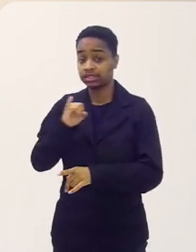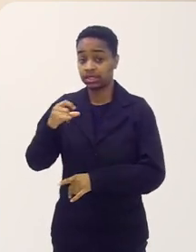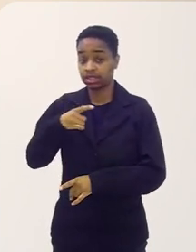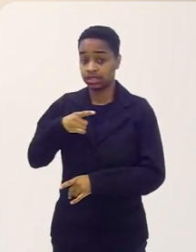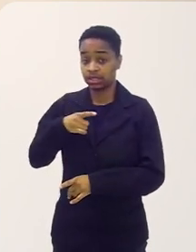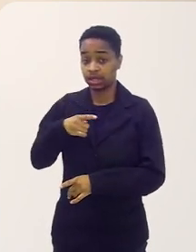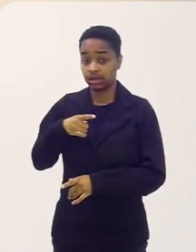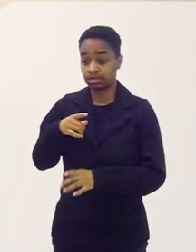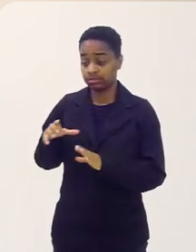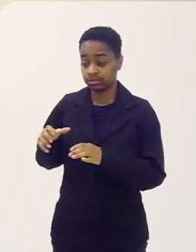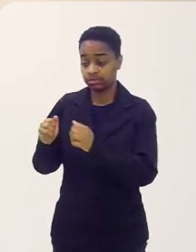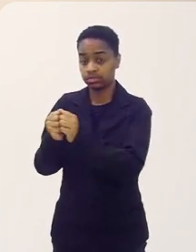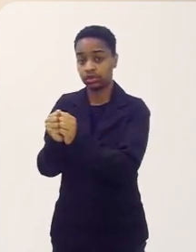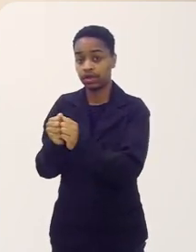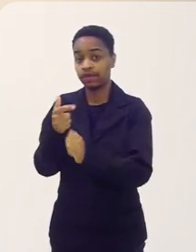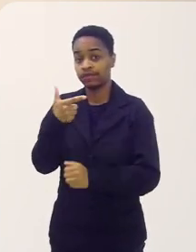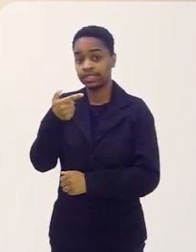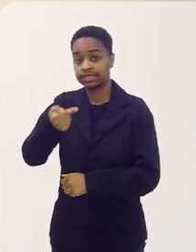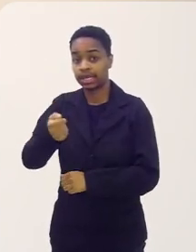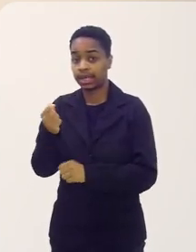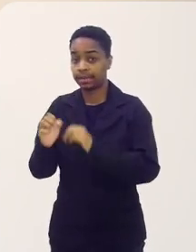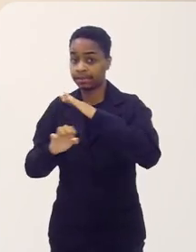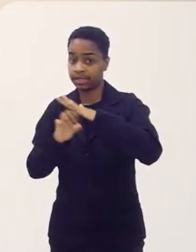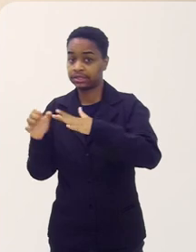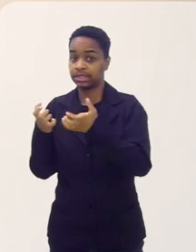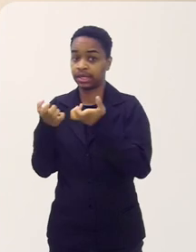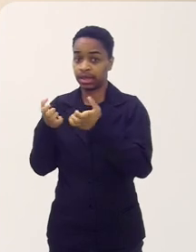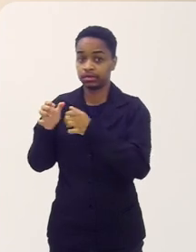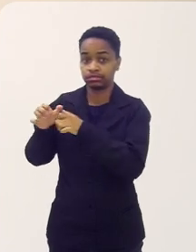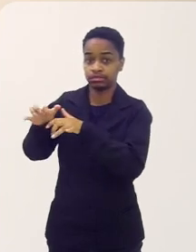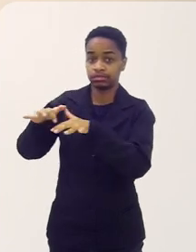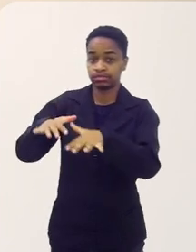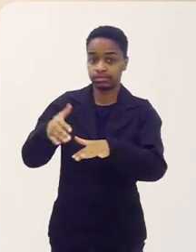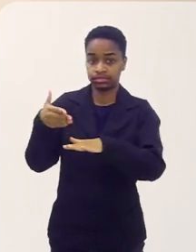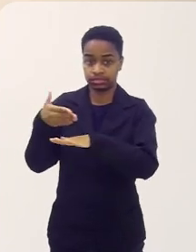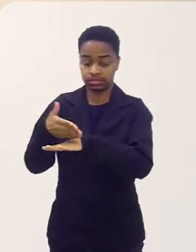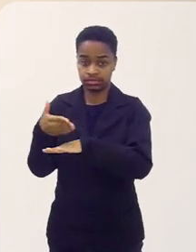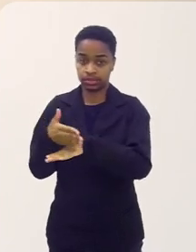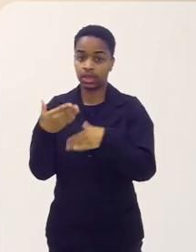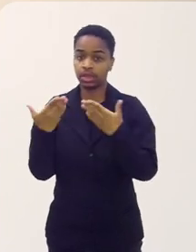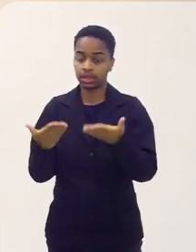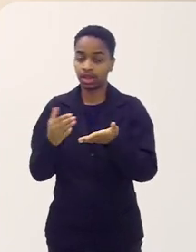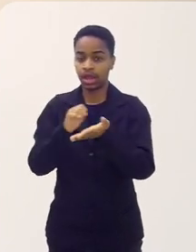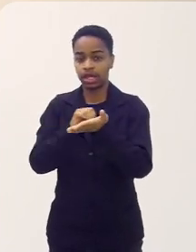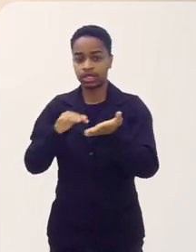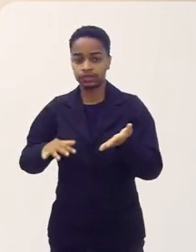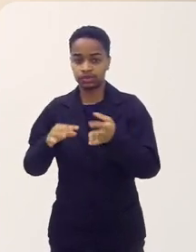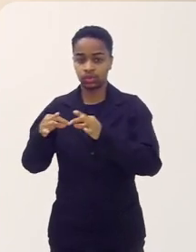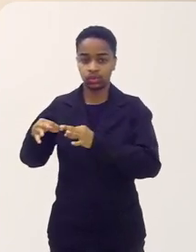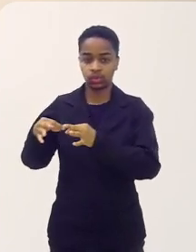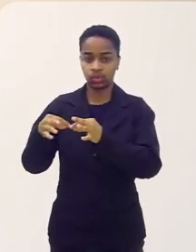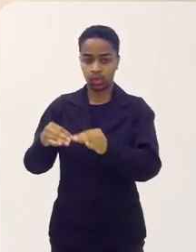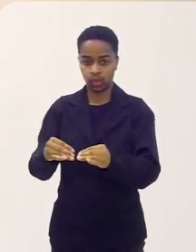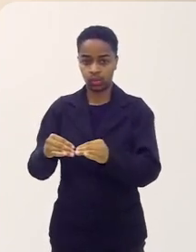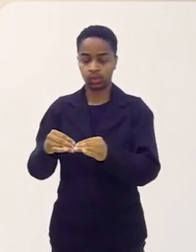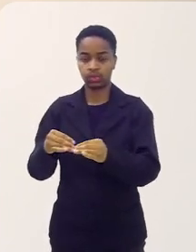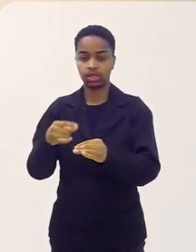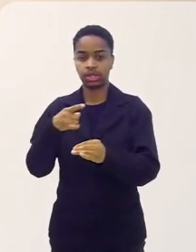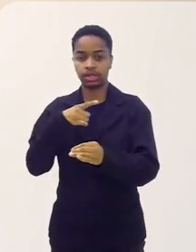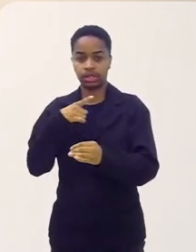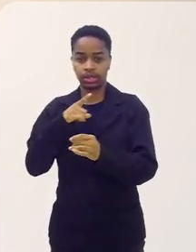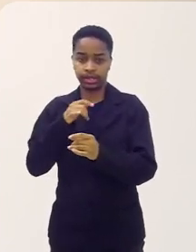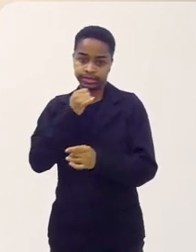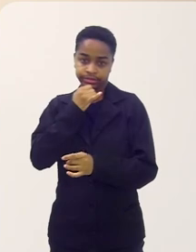com outras 27 empresas, queremos ter um espaço na BGS. Então, todas as atividades que